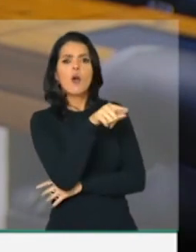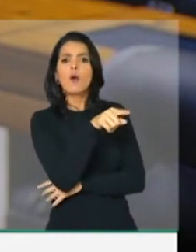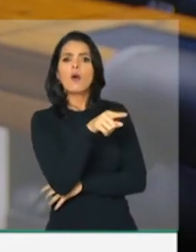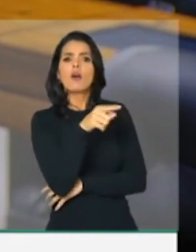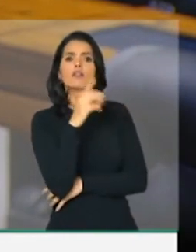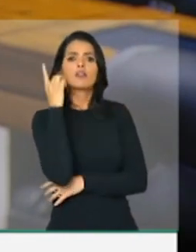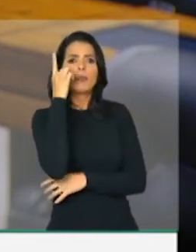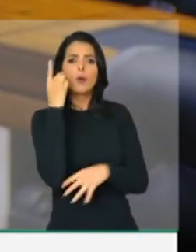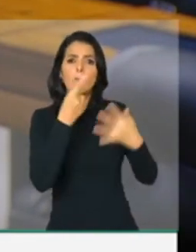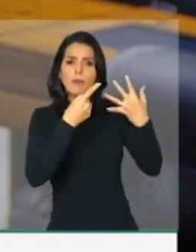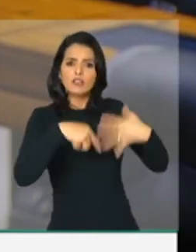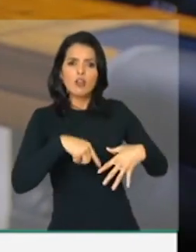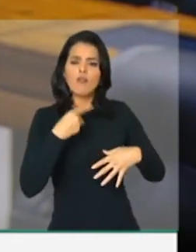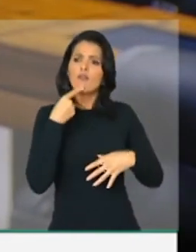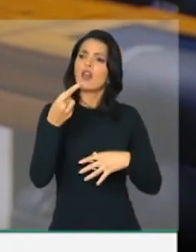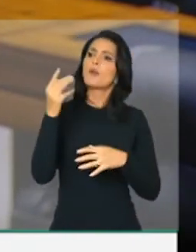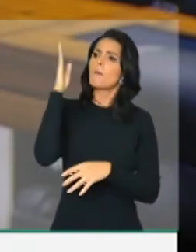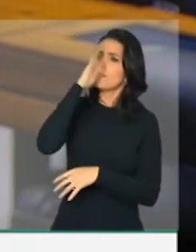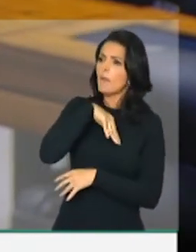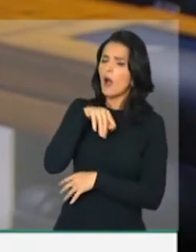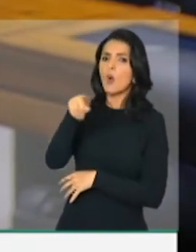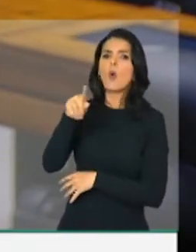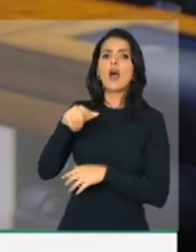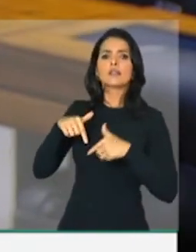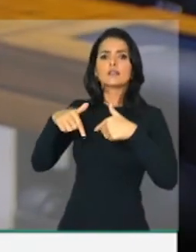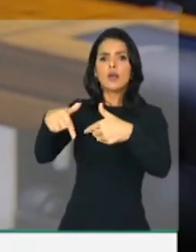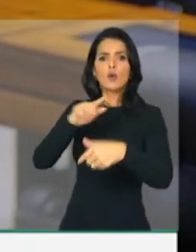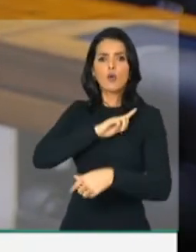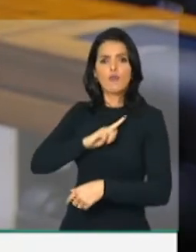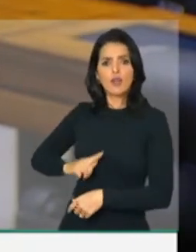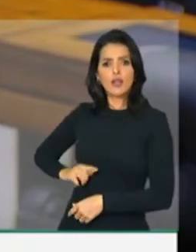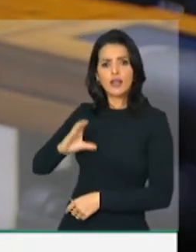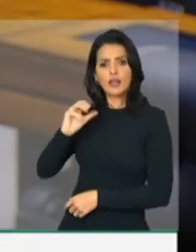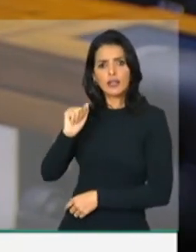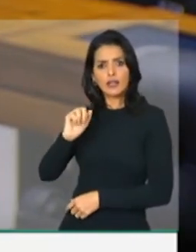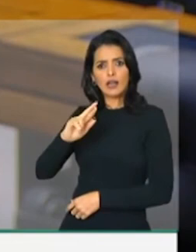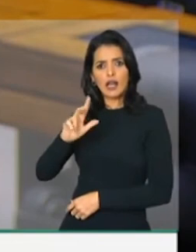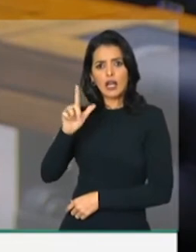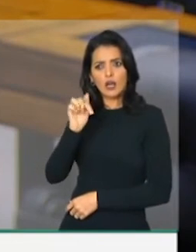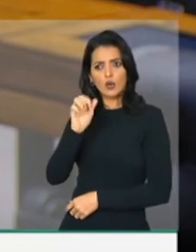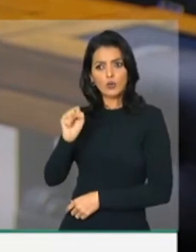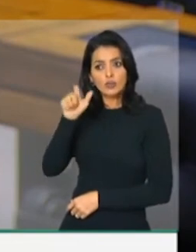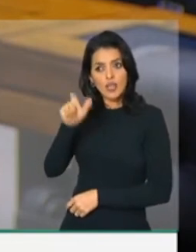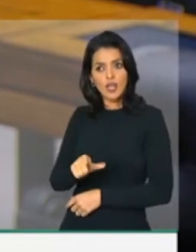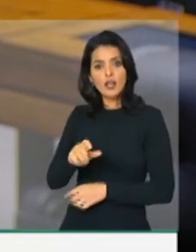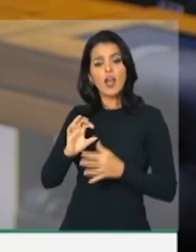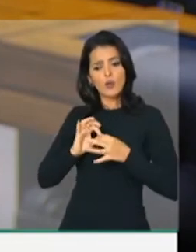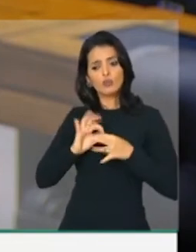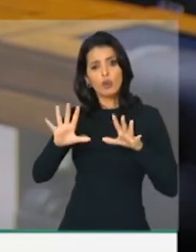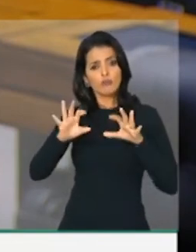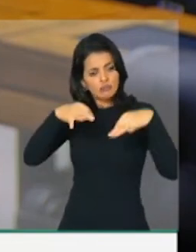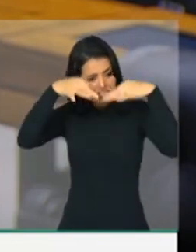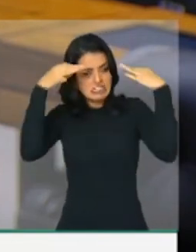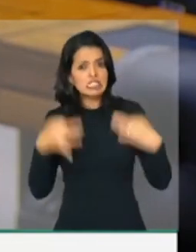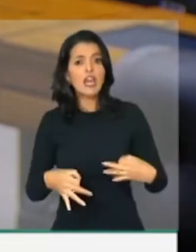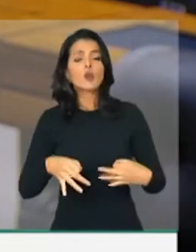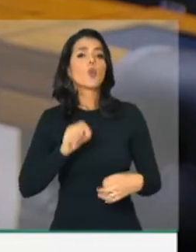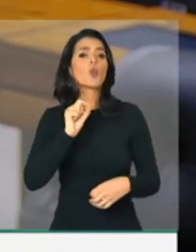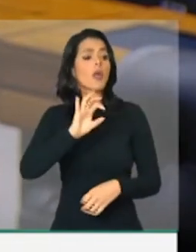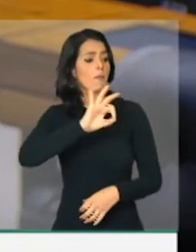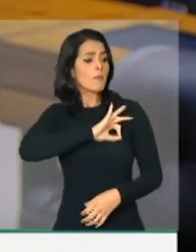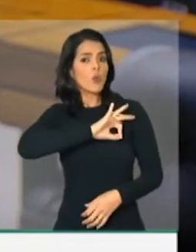do governador Cláudio Castro, do Rio de Janeiro, que tem autorizado de forma acertada que haja